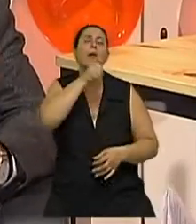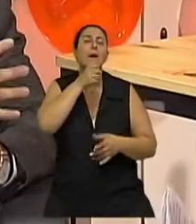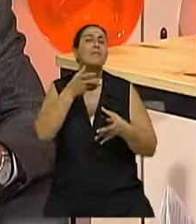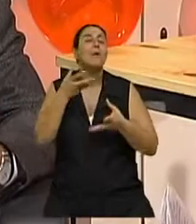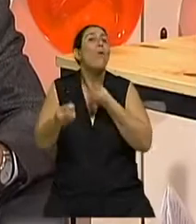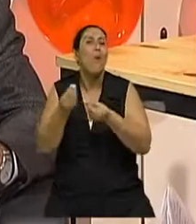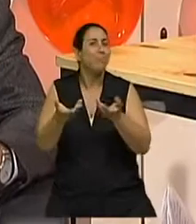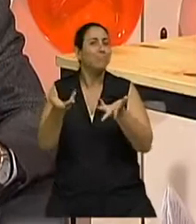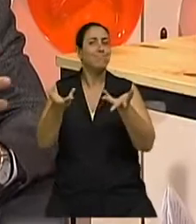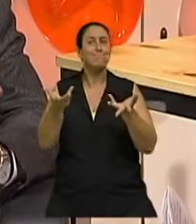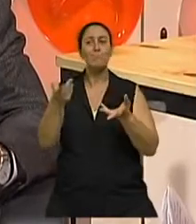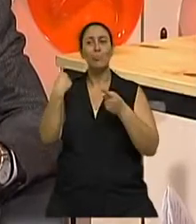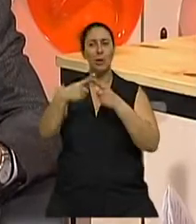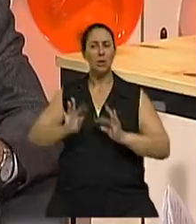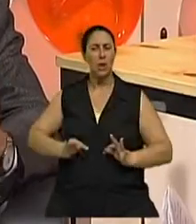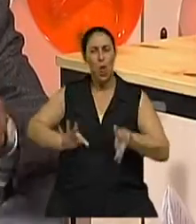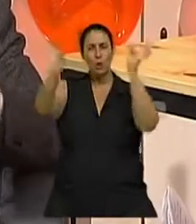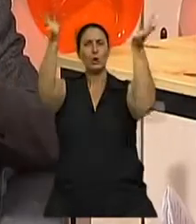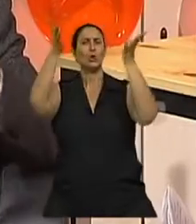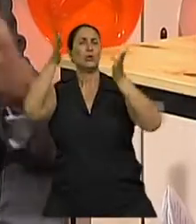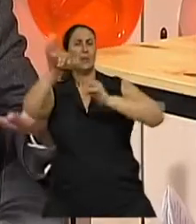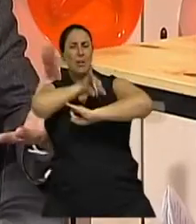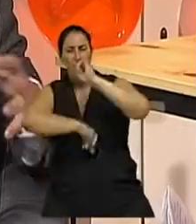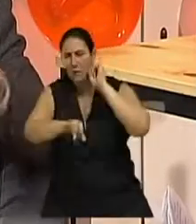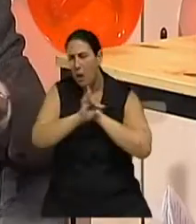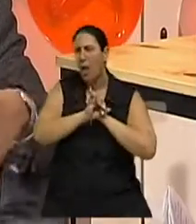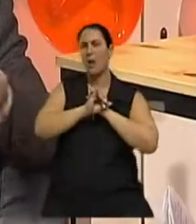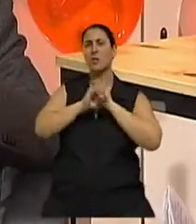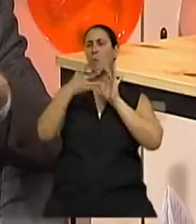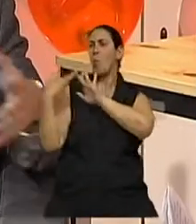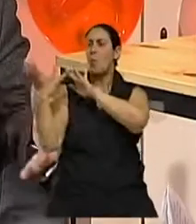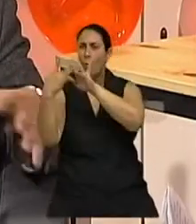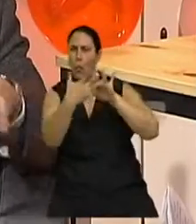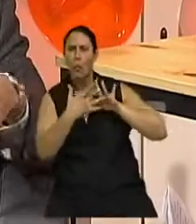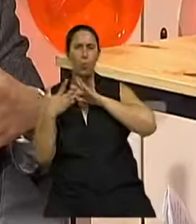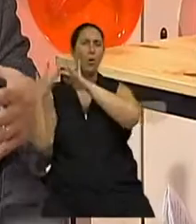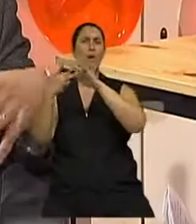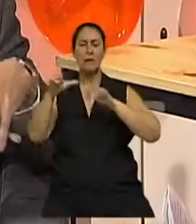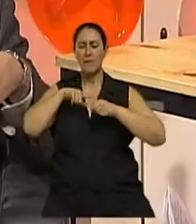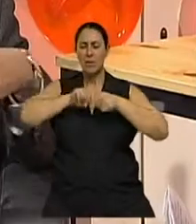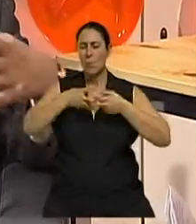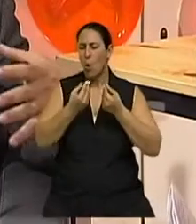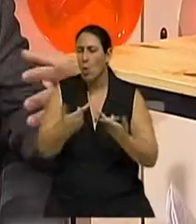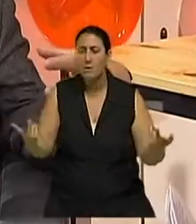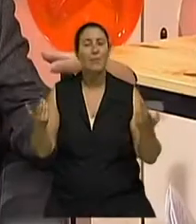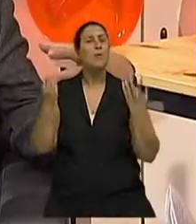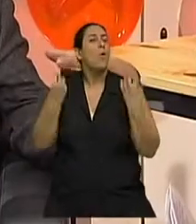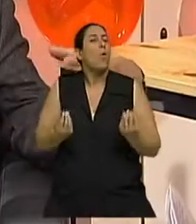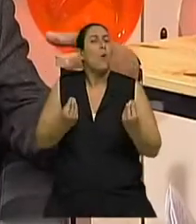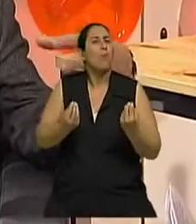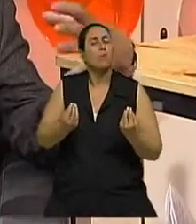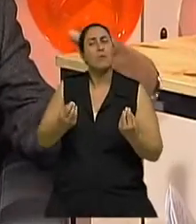quase hoje, que é esse trabalho em rede, de estar sempre interligado, eles estão fazendo várias tarefas ao mesmo tempo, quer dizer, de que jeito